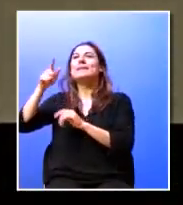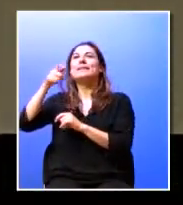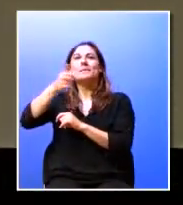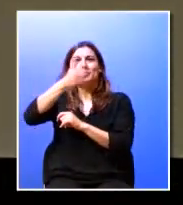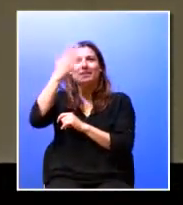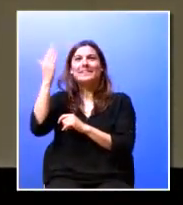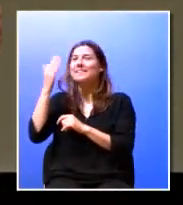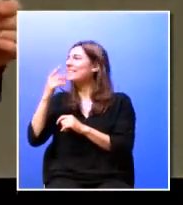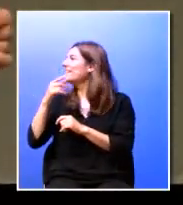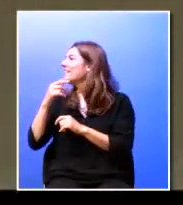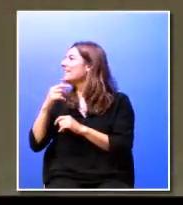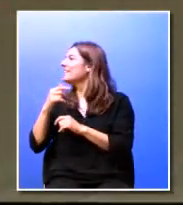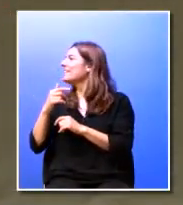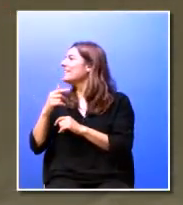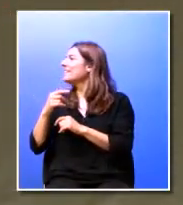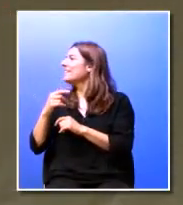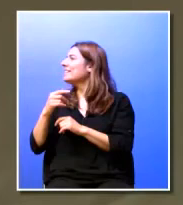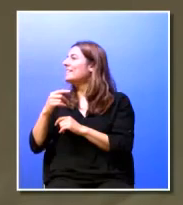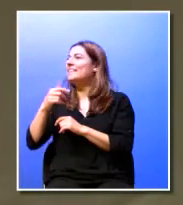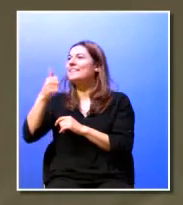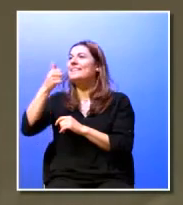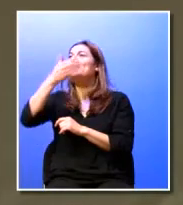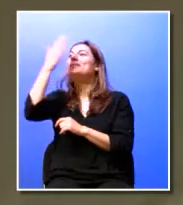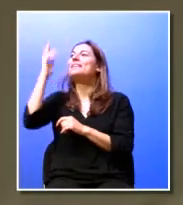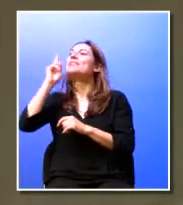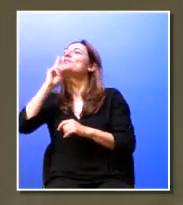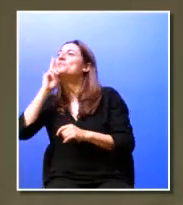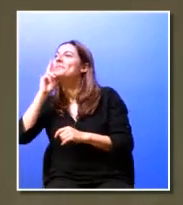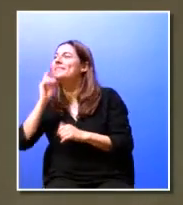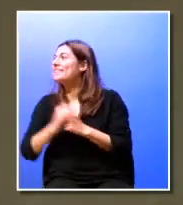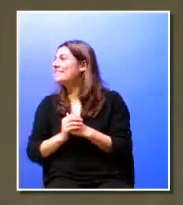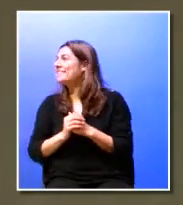bom dia desculpe-se